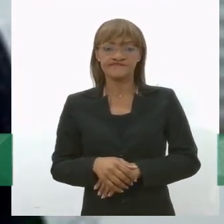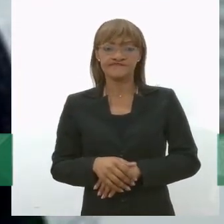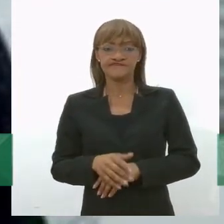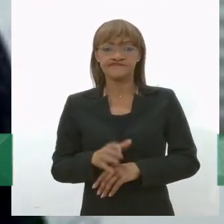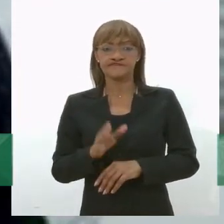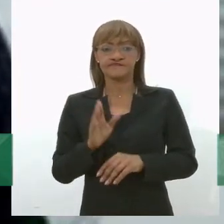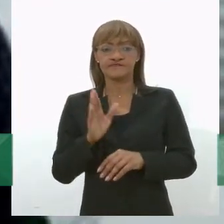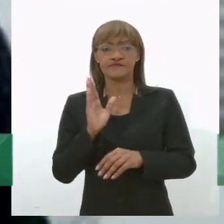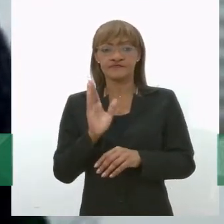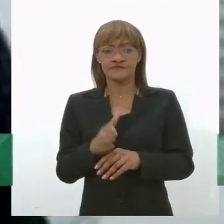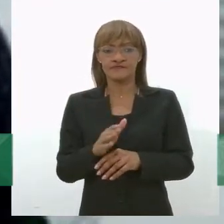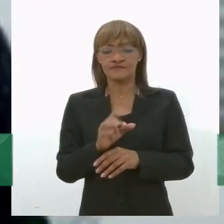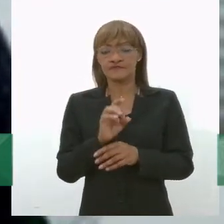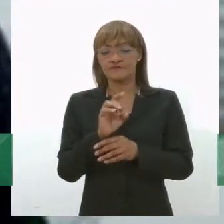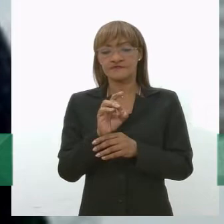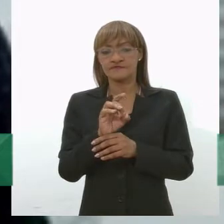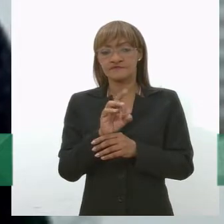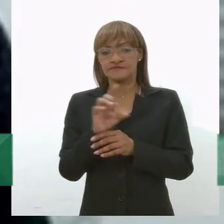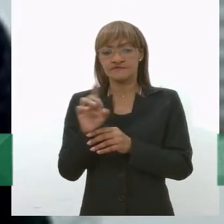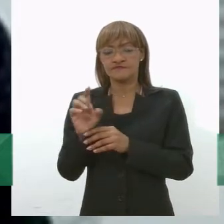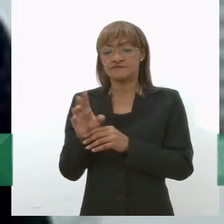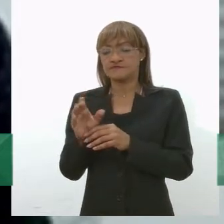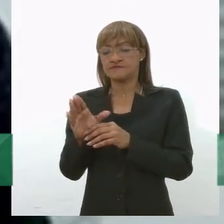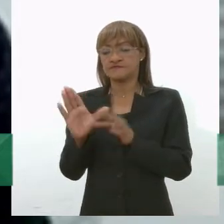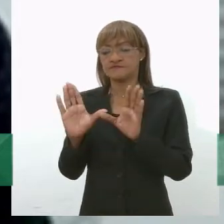pela cooperativa.